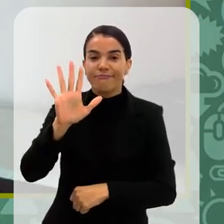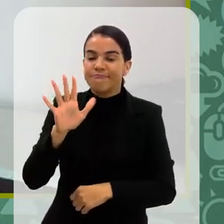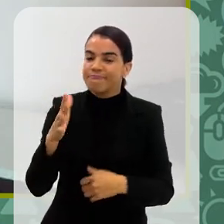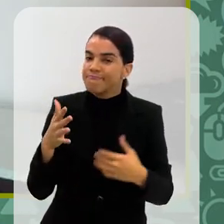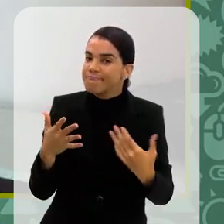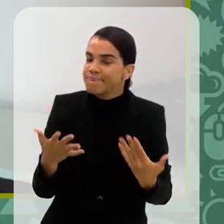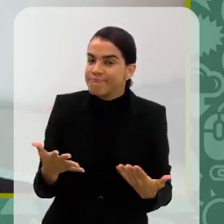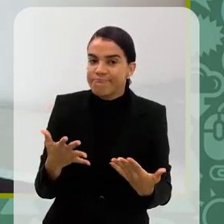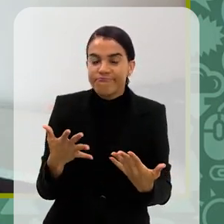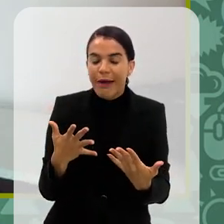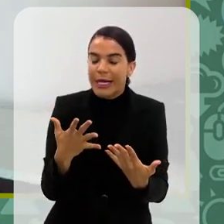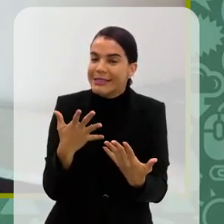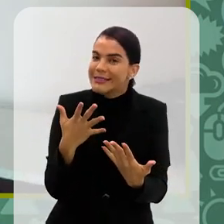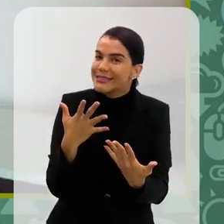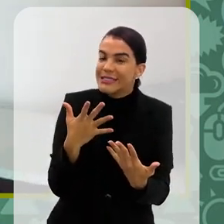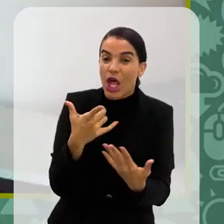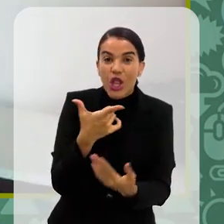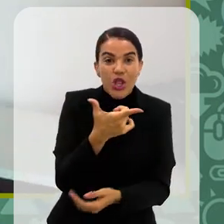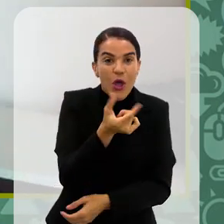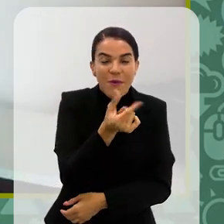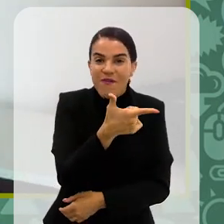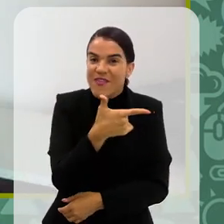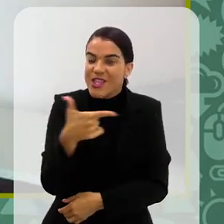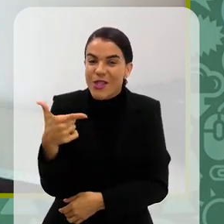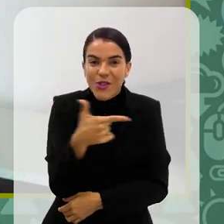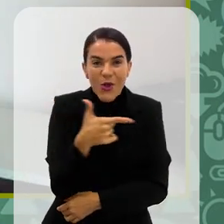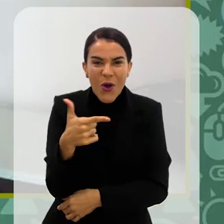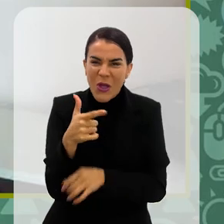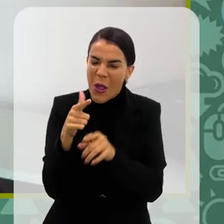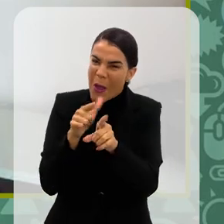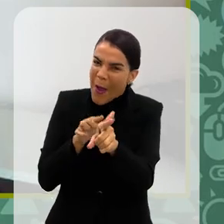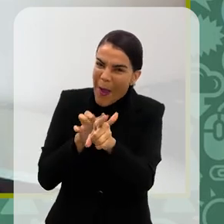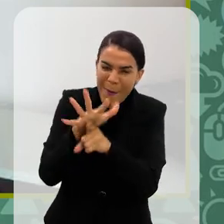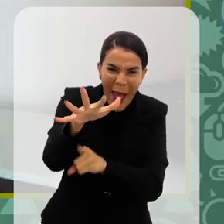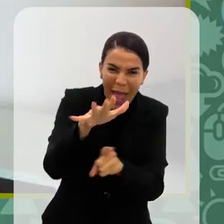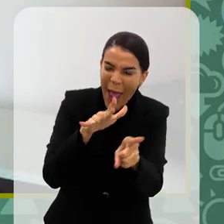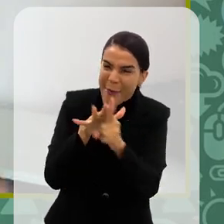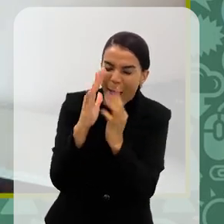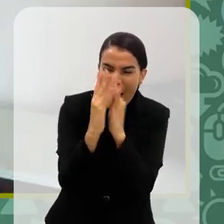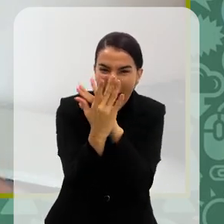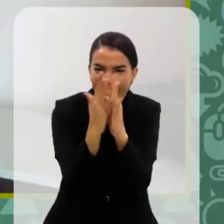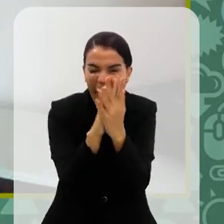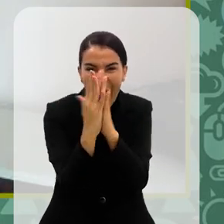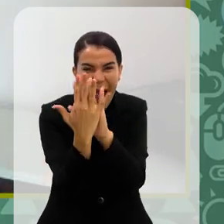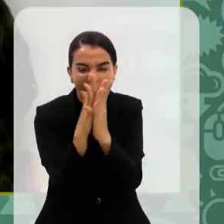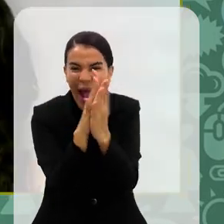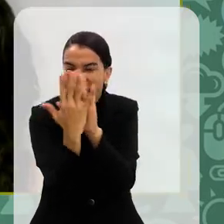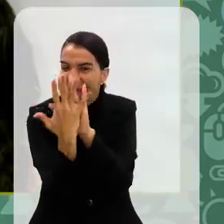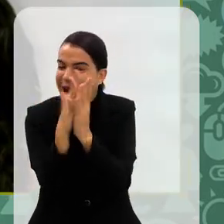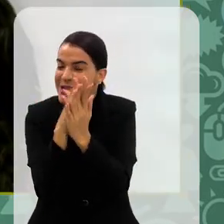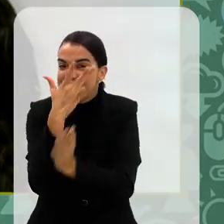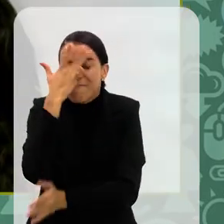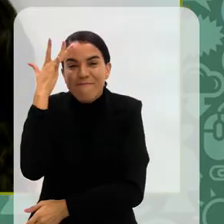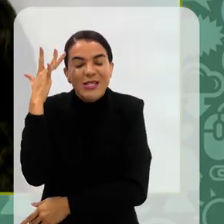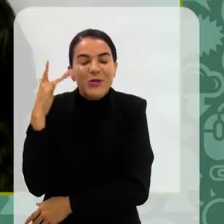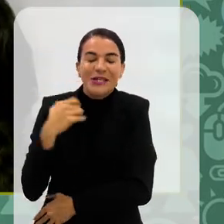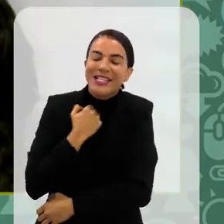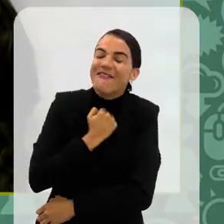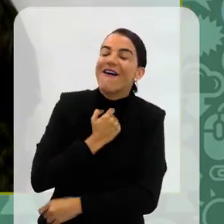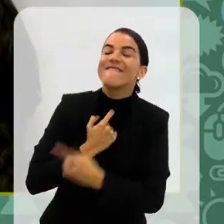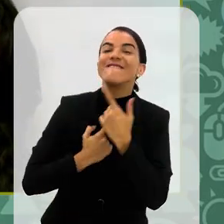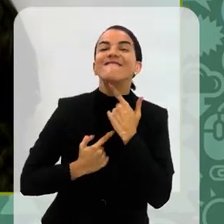nunca vi uma coisa tão louca quanto 2022 em São Paulo, assim. tanta gente aglomerada, tipo... As pessoas